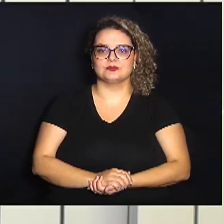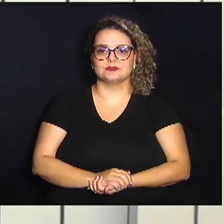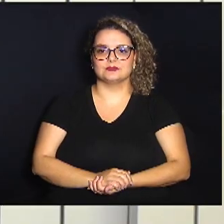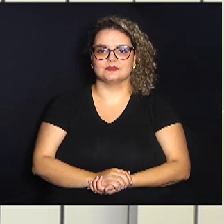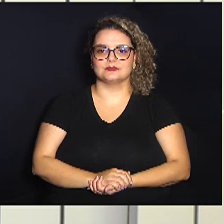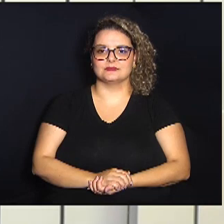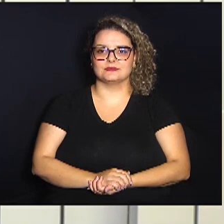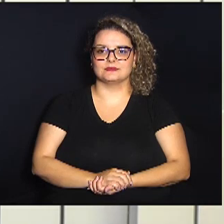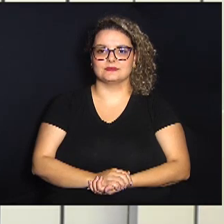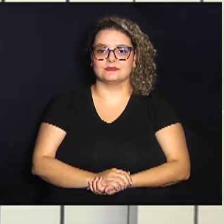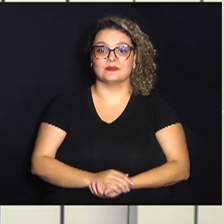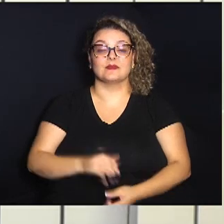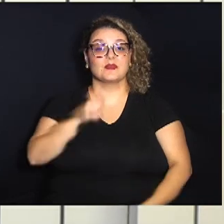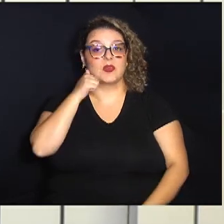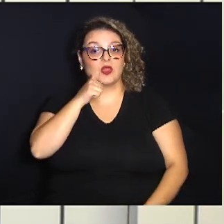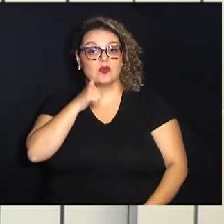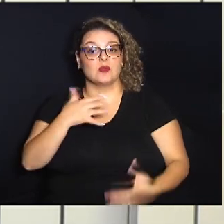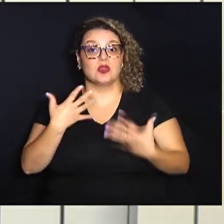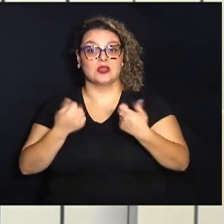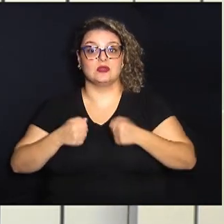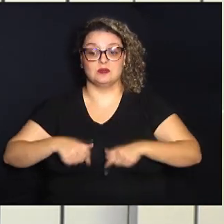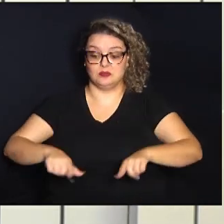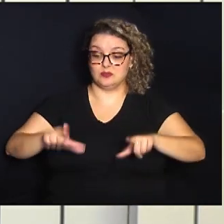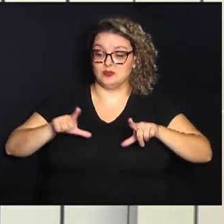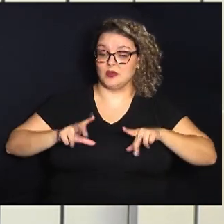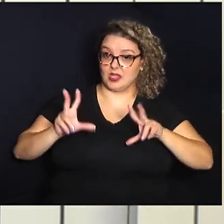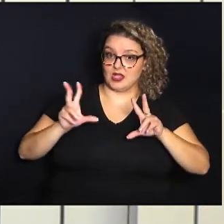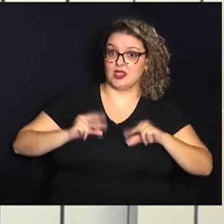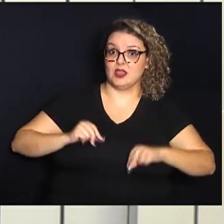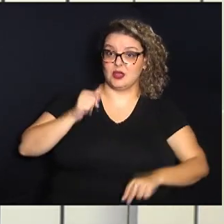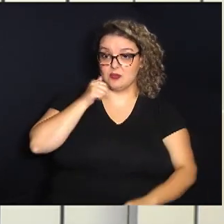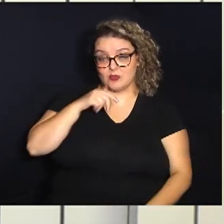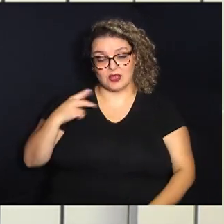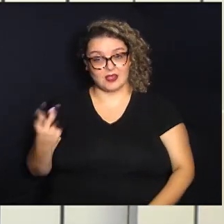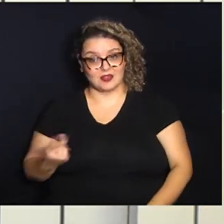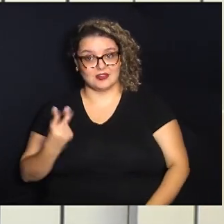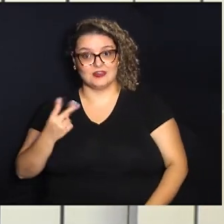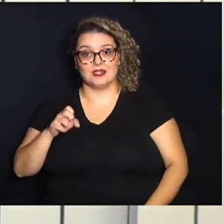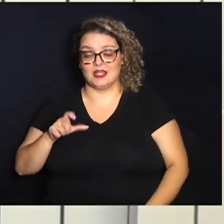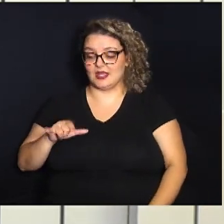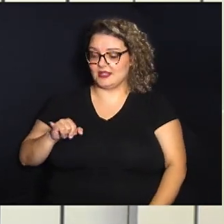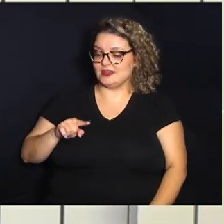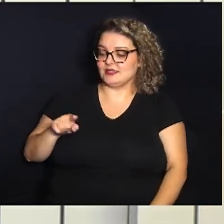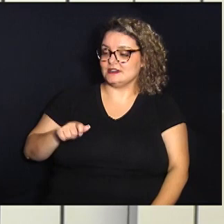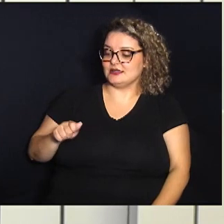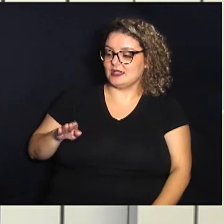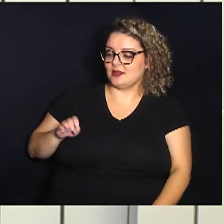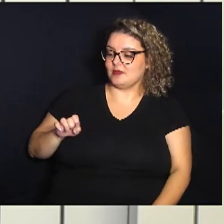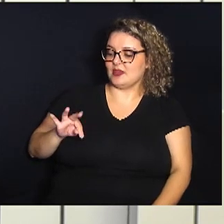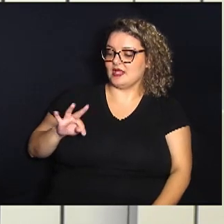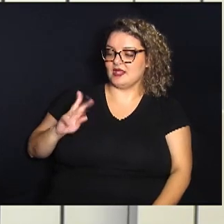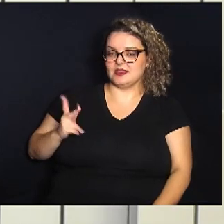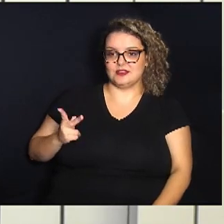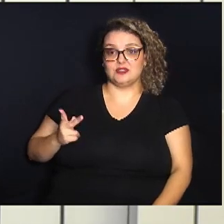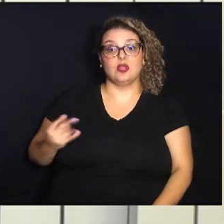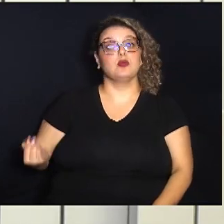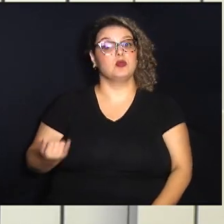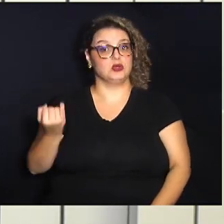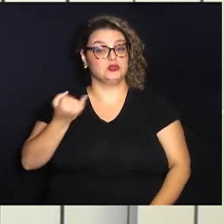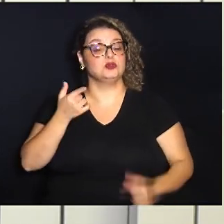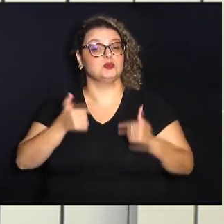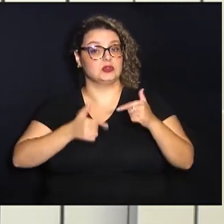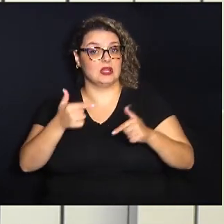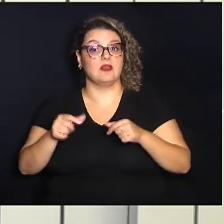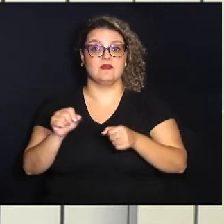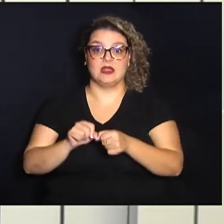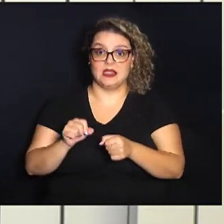mulheres recebem o diploma de mérito mulher virtuosa elizabeth lins renault cordeiro pelos relevantes trabalhos